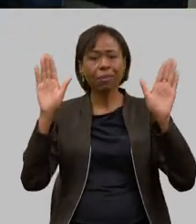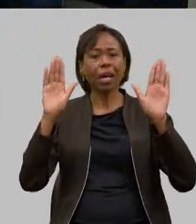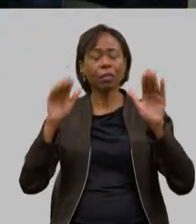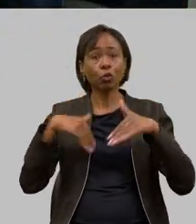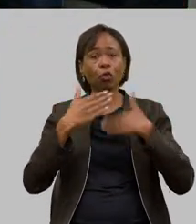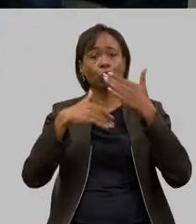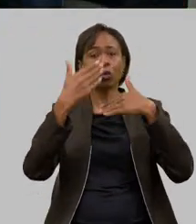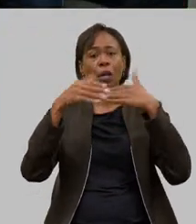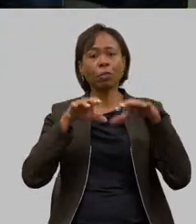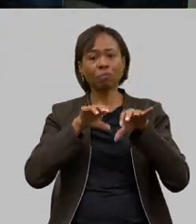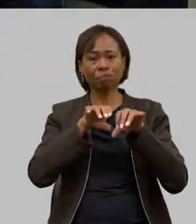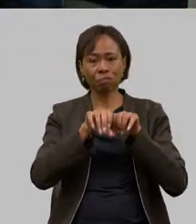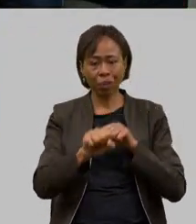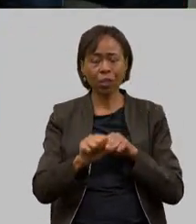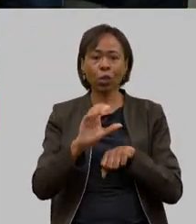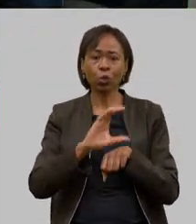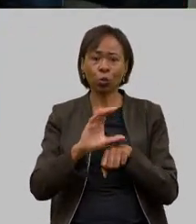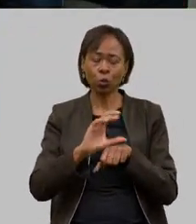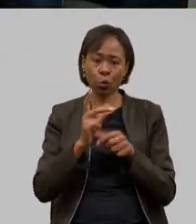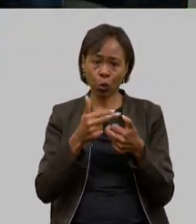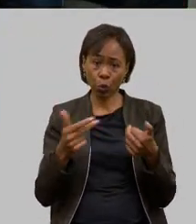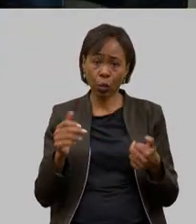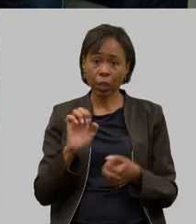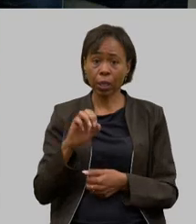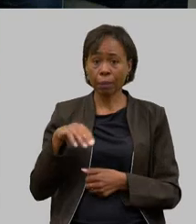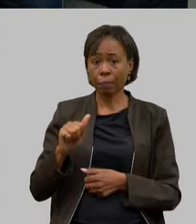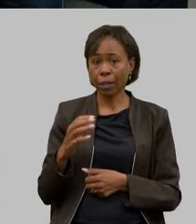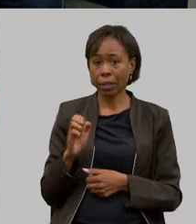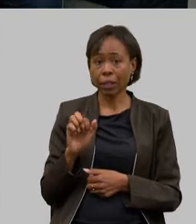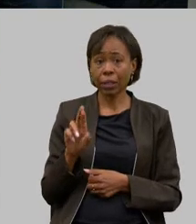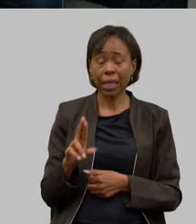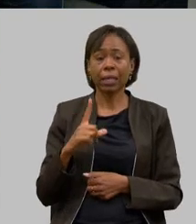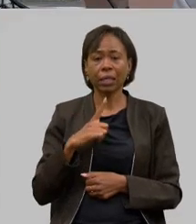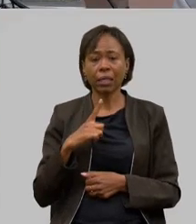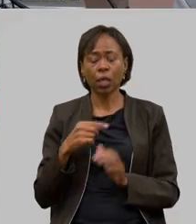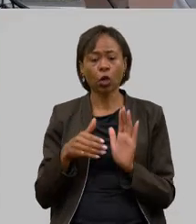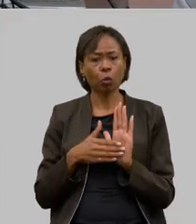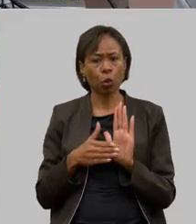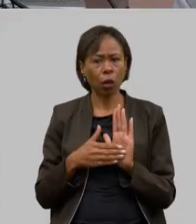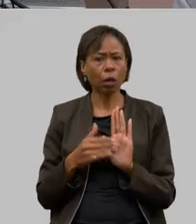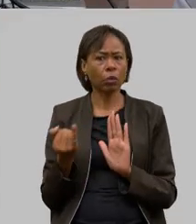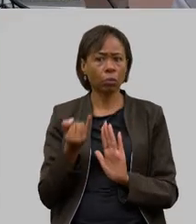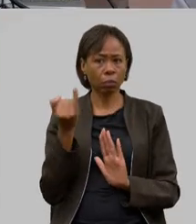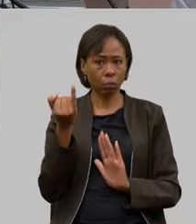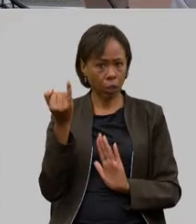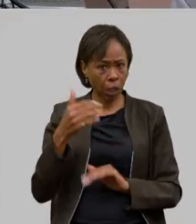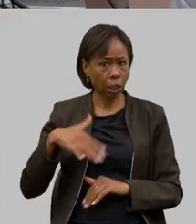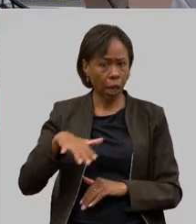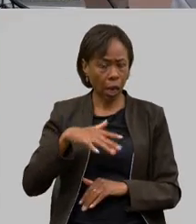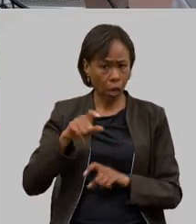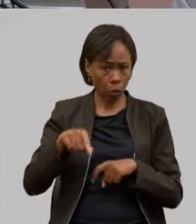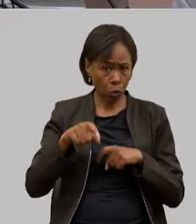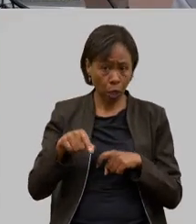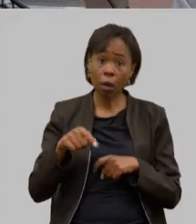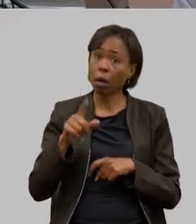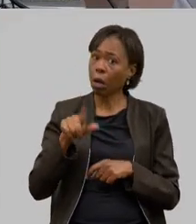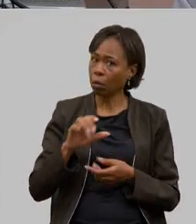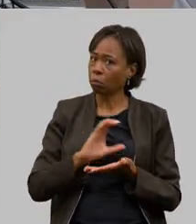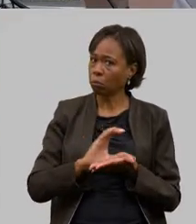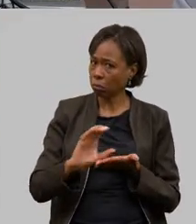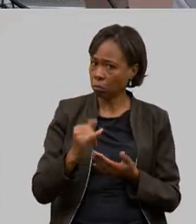enxergavam e eu acho que a EMATER também tem alguns programas interessantes com a juventude rural e é fundamental a gente investir neles